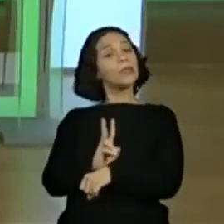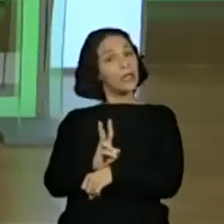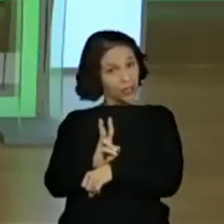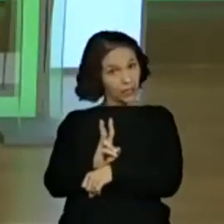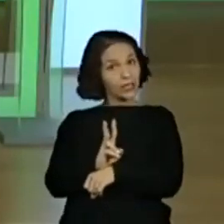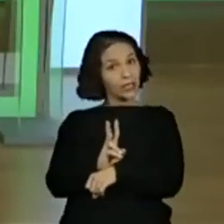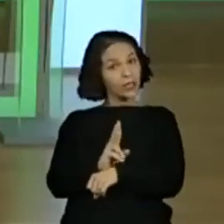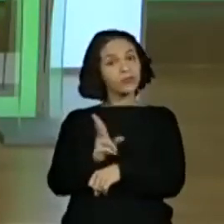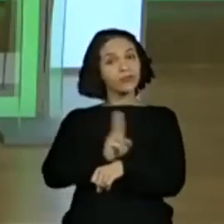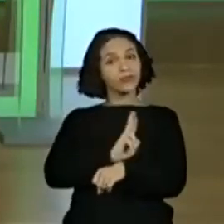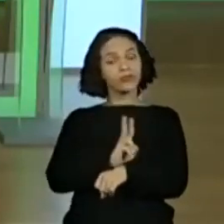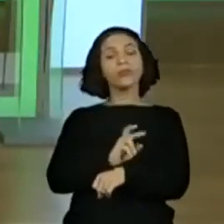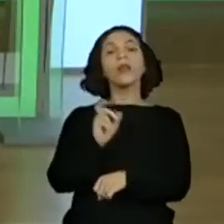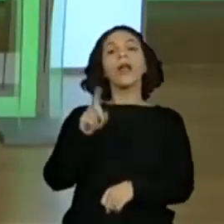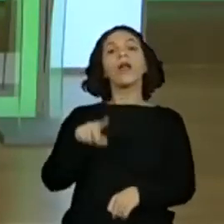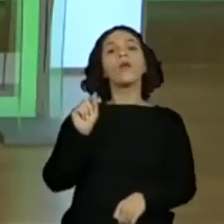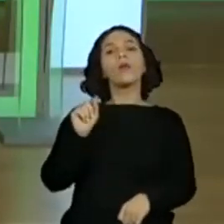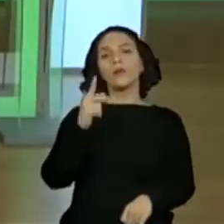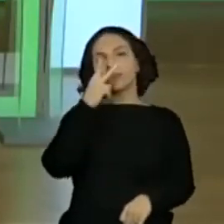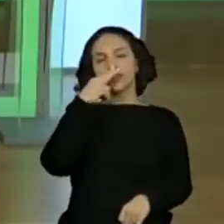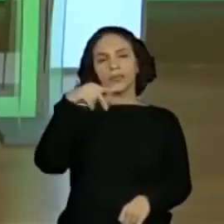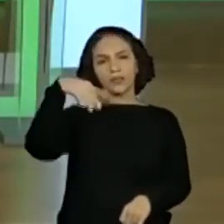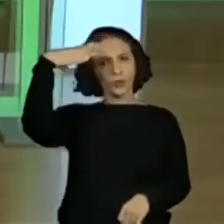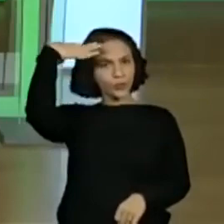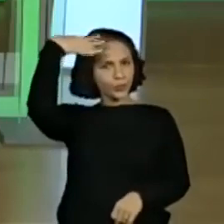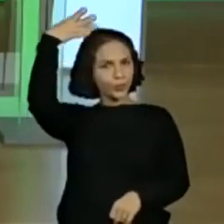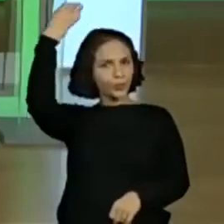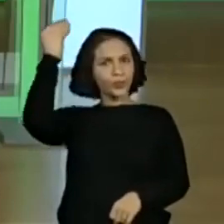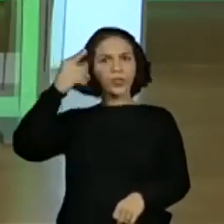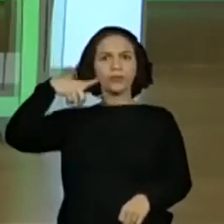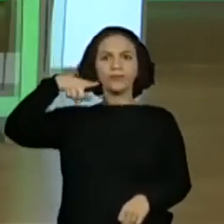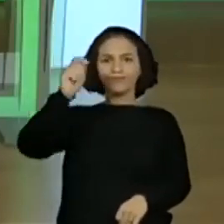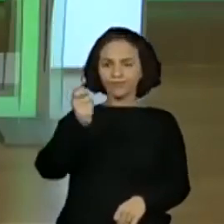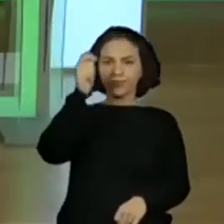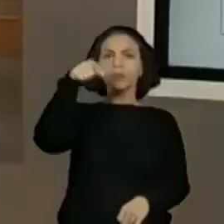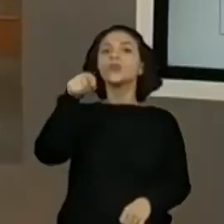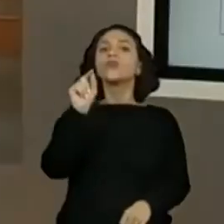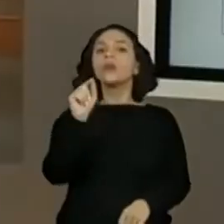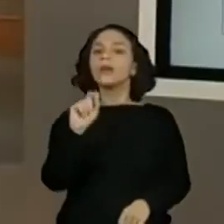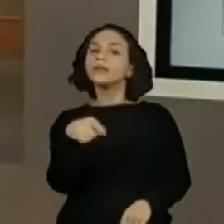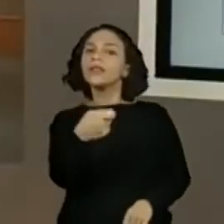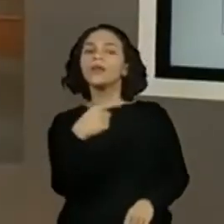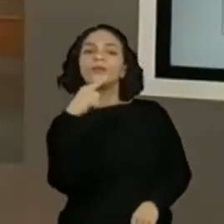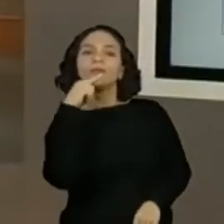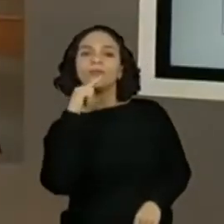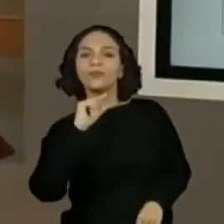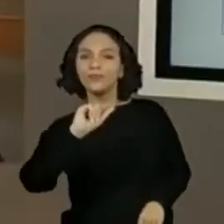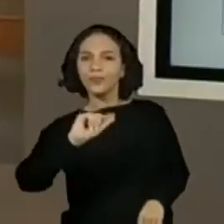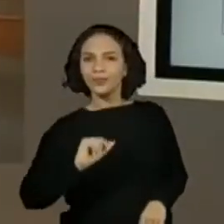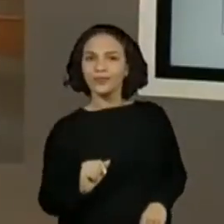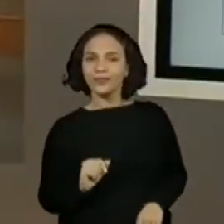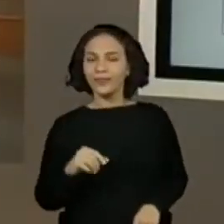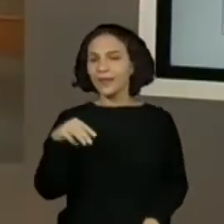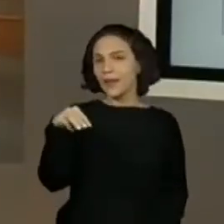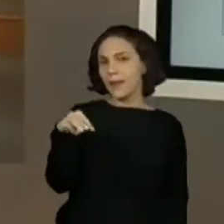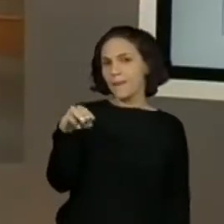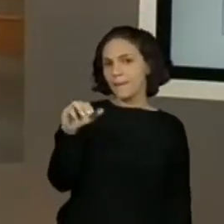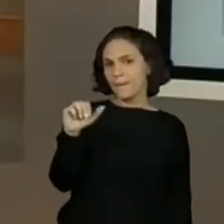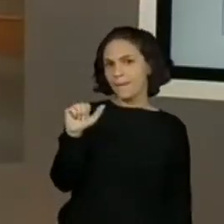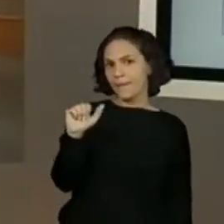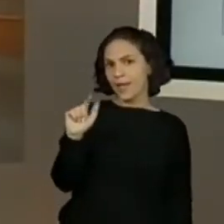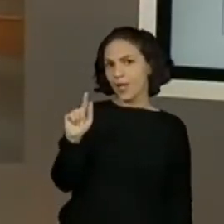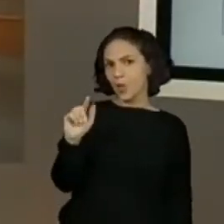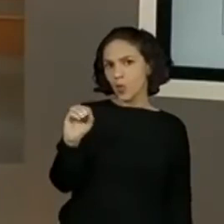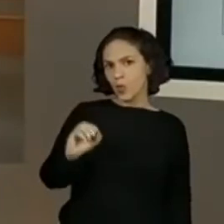E ele é um mago. E ele um mago guardião. Isso é importante. Olha que legal. Na primeira